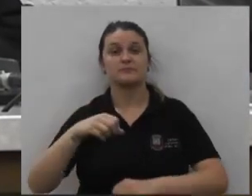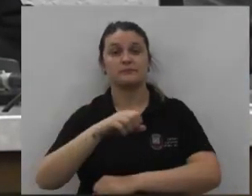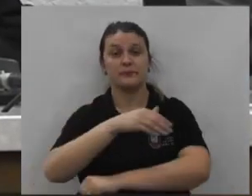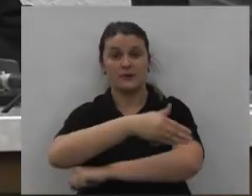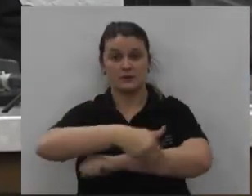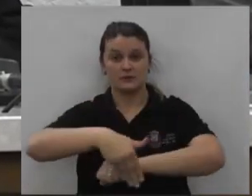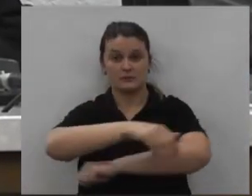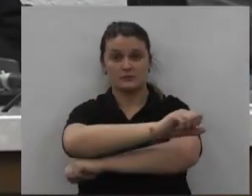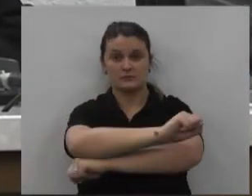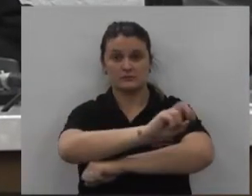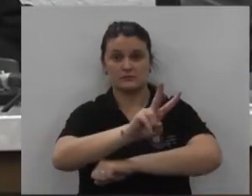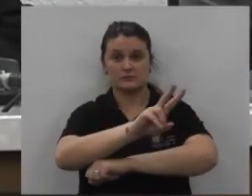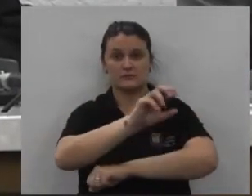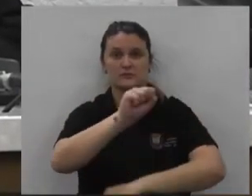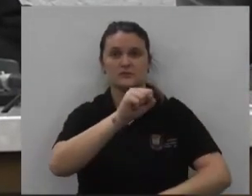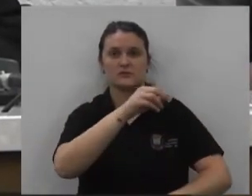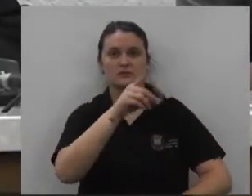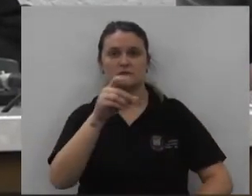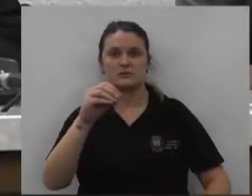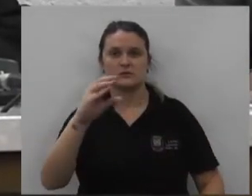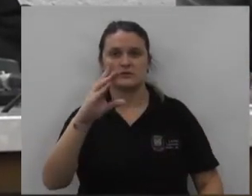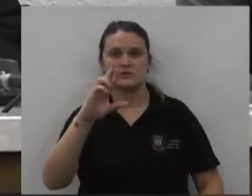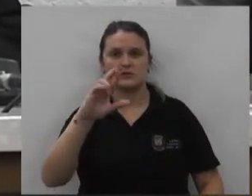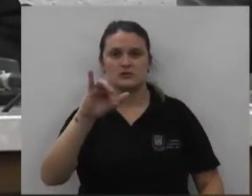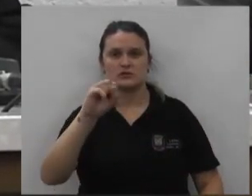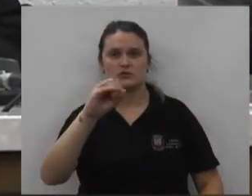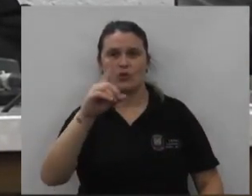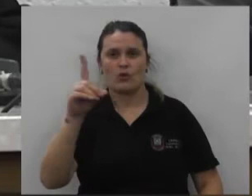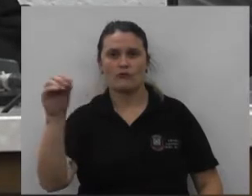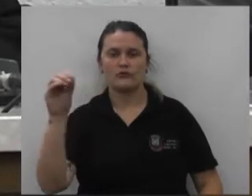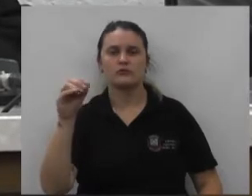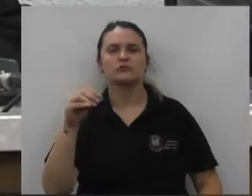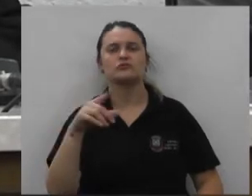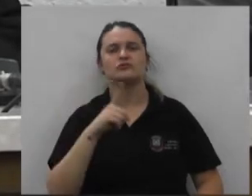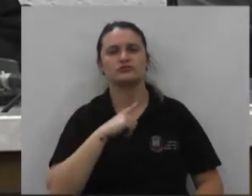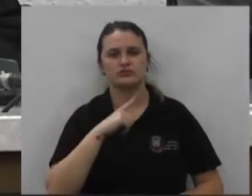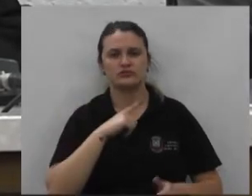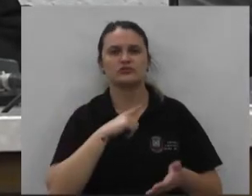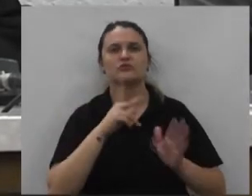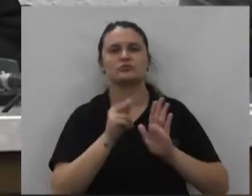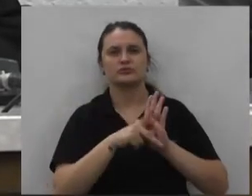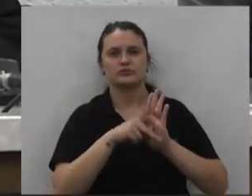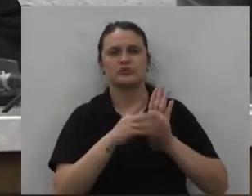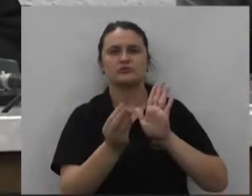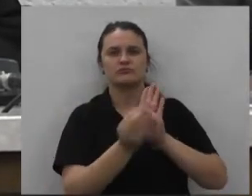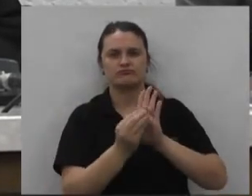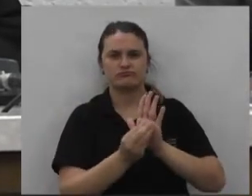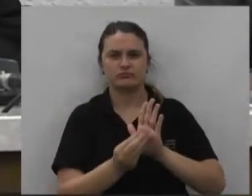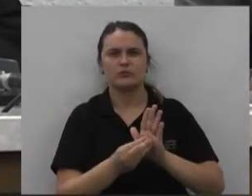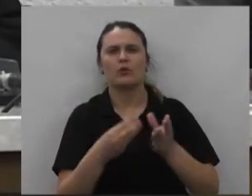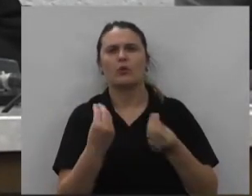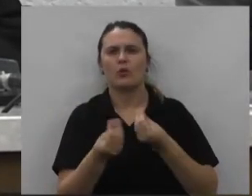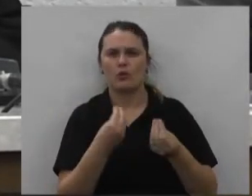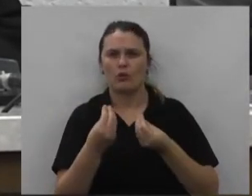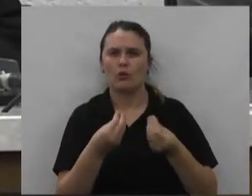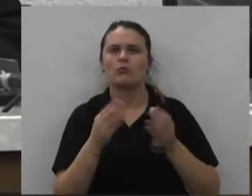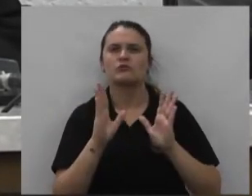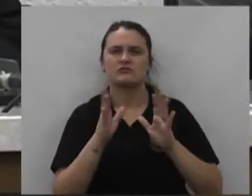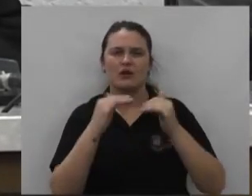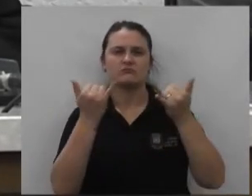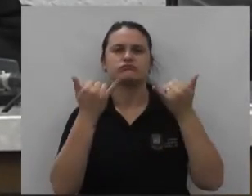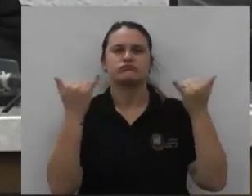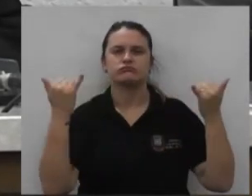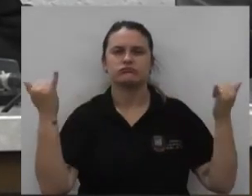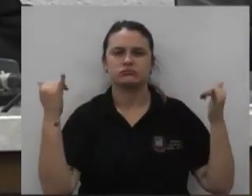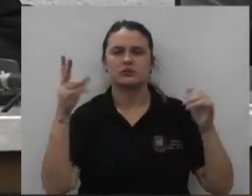avenida São Cristóvão estava no plano de asfalto na gestão passada conforme publicidades do exercício